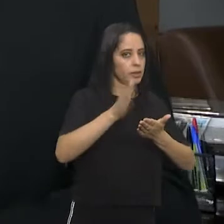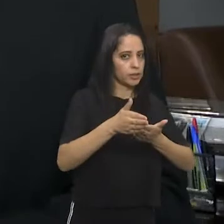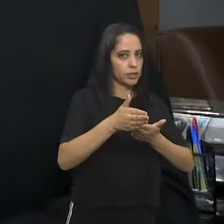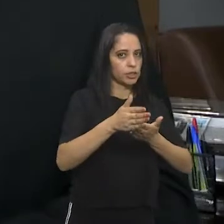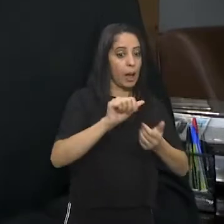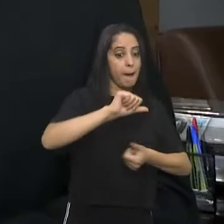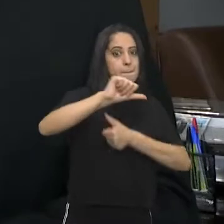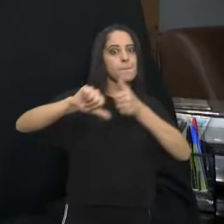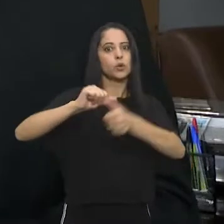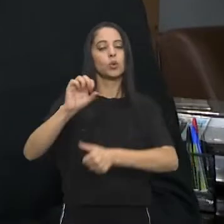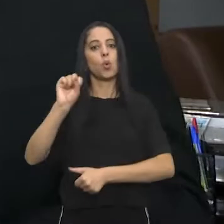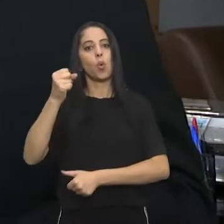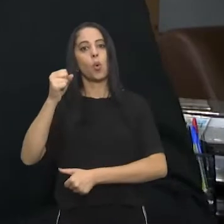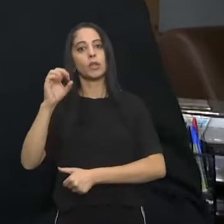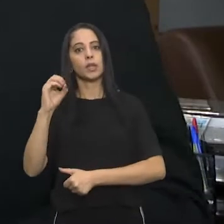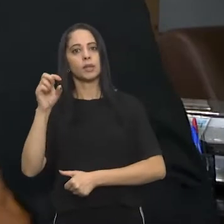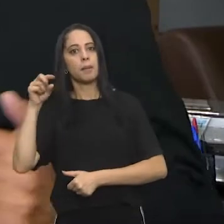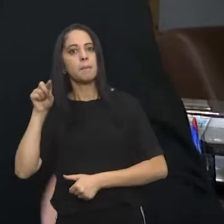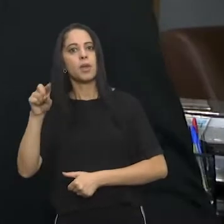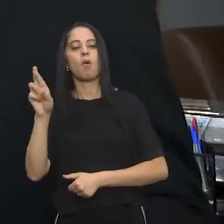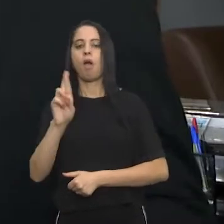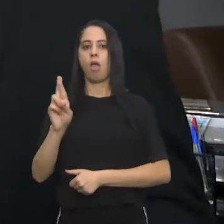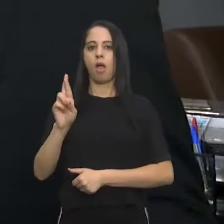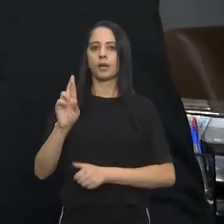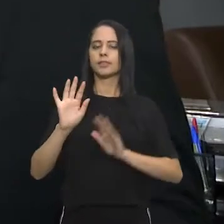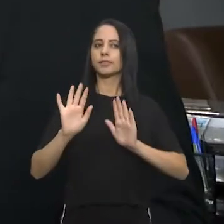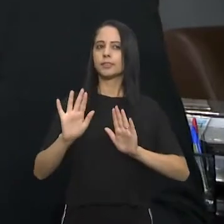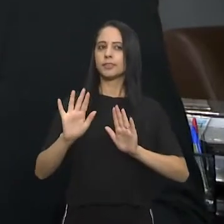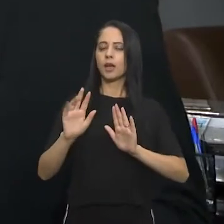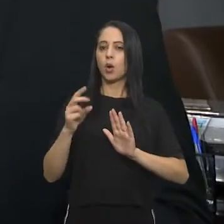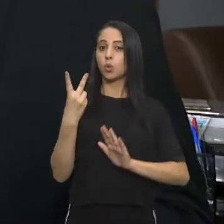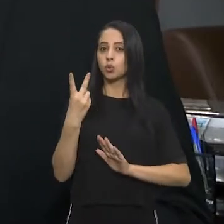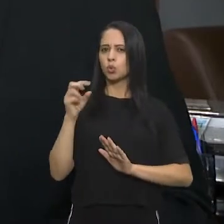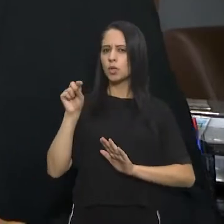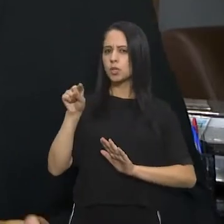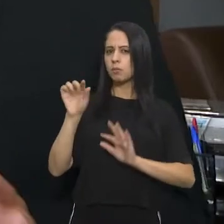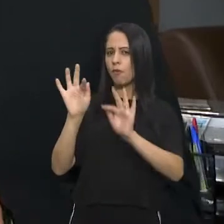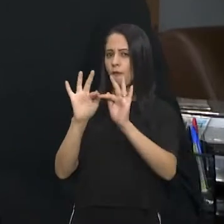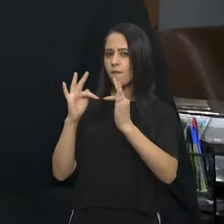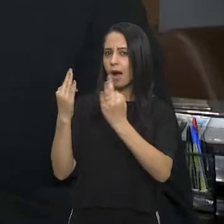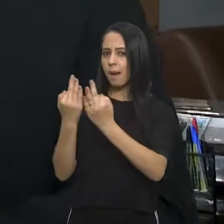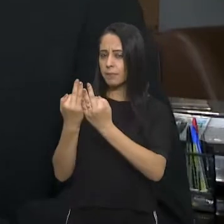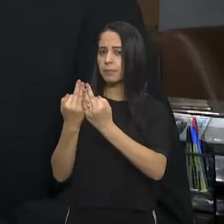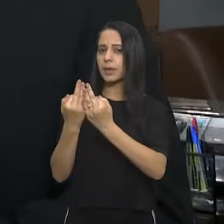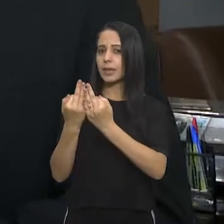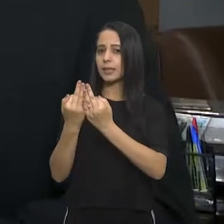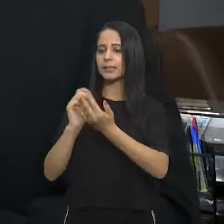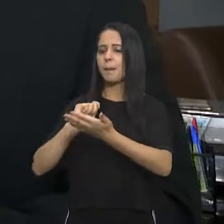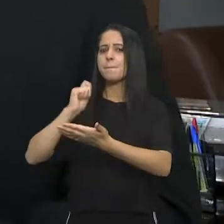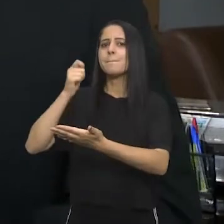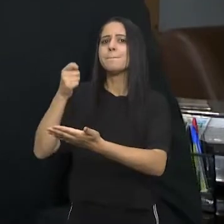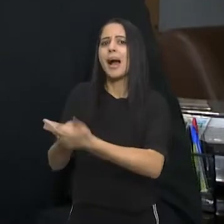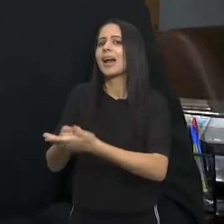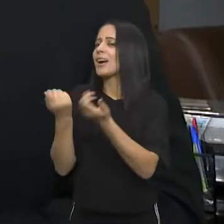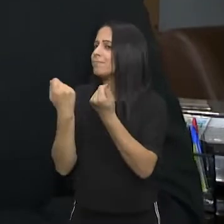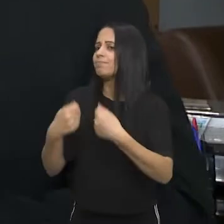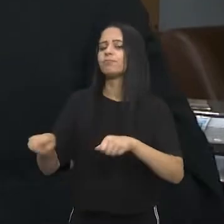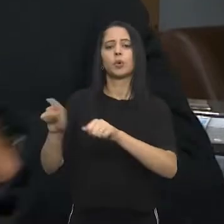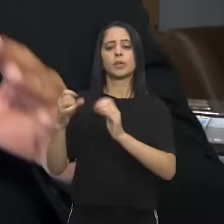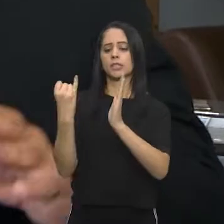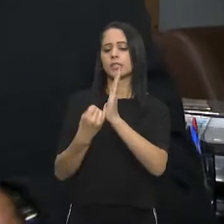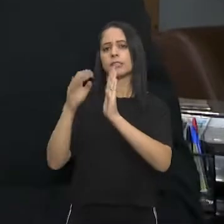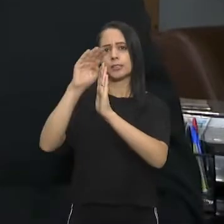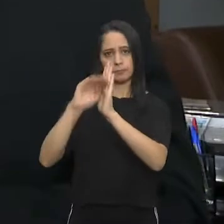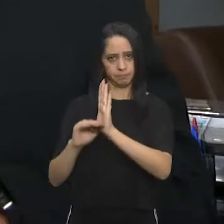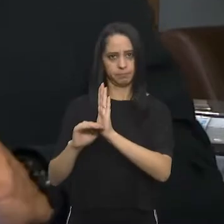PGV, a planta genérica de valores, passou para 80 mil reais Então com isso houve a inclusão de 2 mil novas famílias nas isenções Então